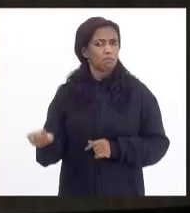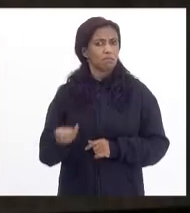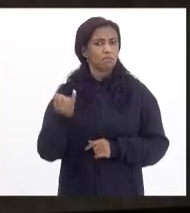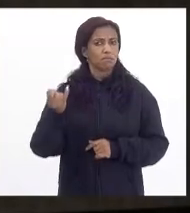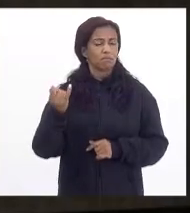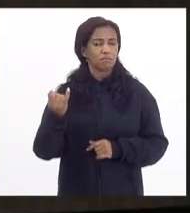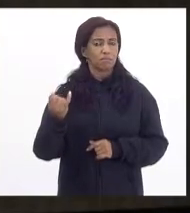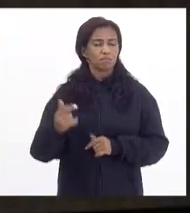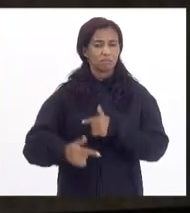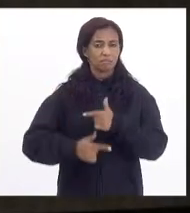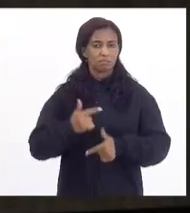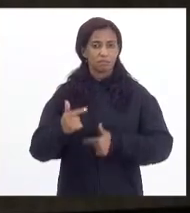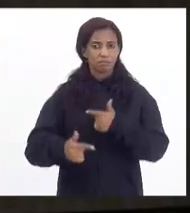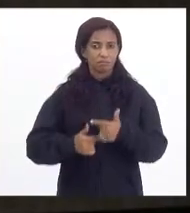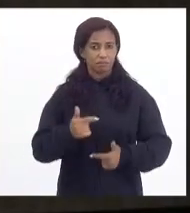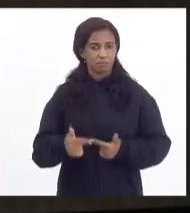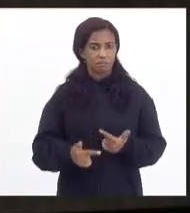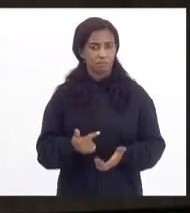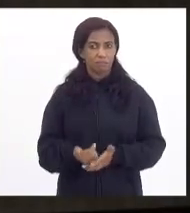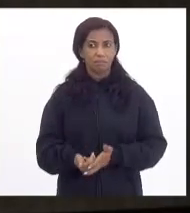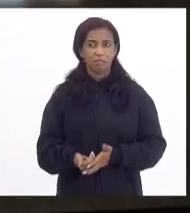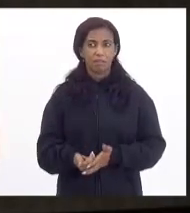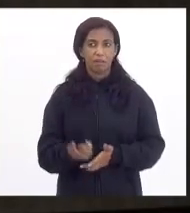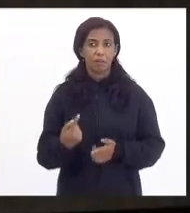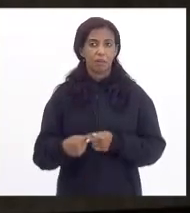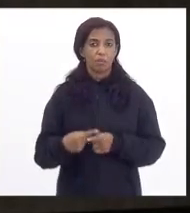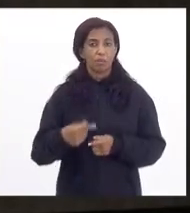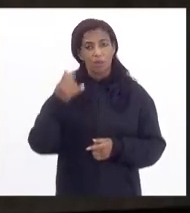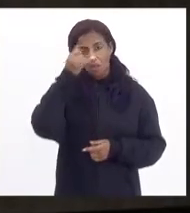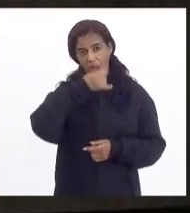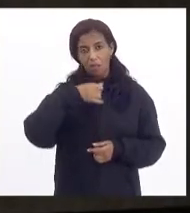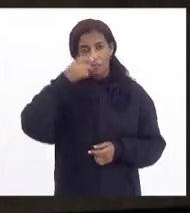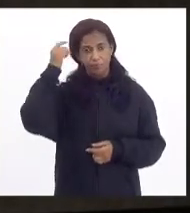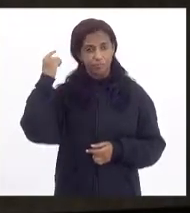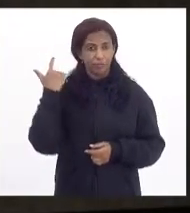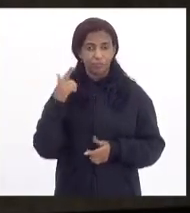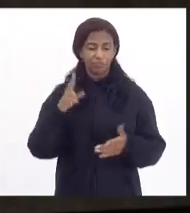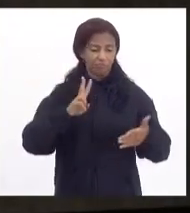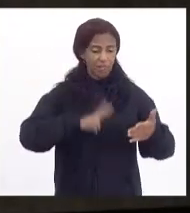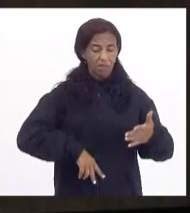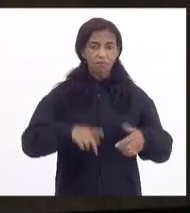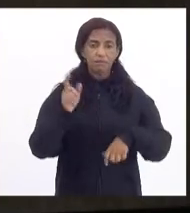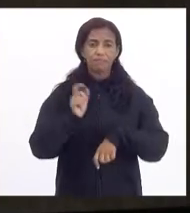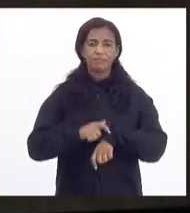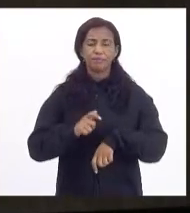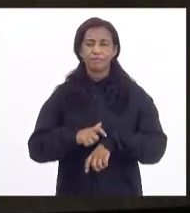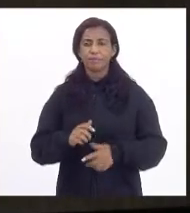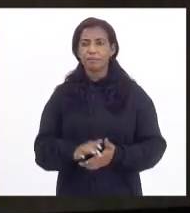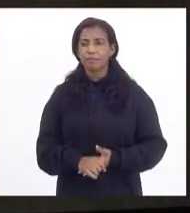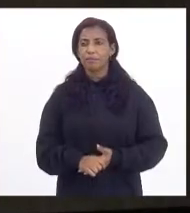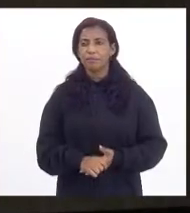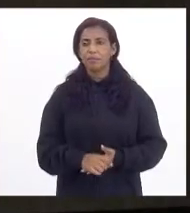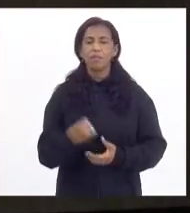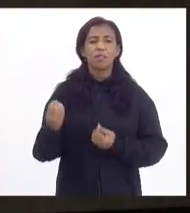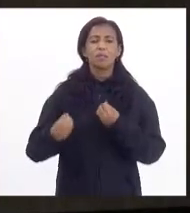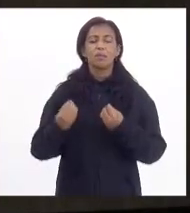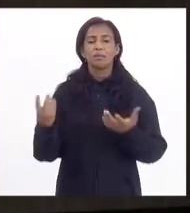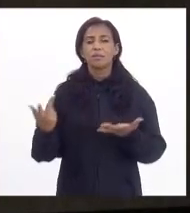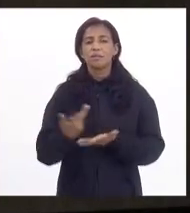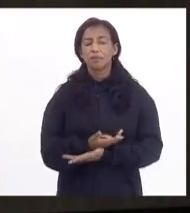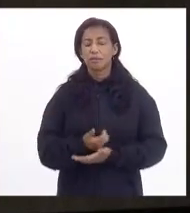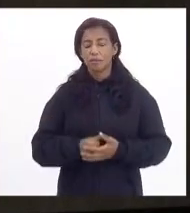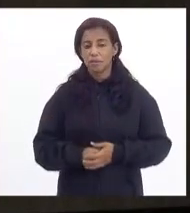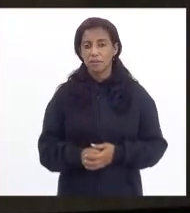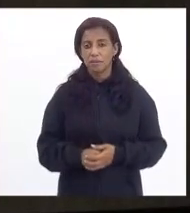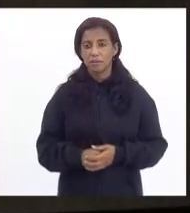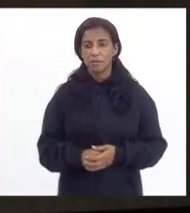iniciativa da qual o deputado Luiz Paulo disse, porque antigamente não era assim. A gente lia na hora. E como é que era feita, deputada